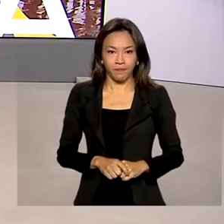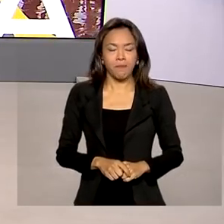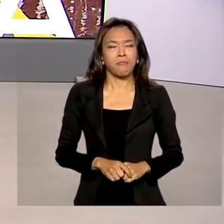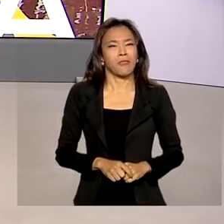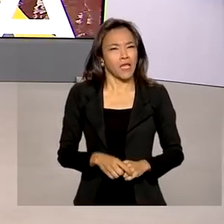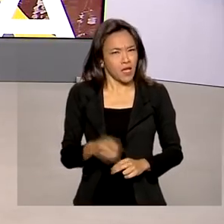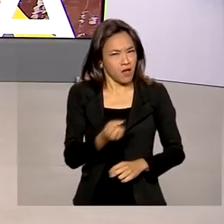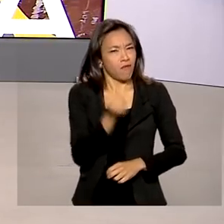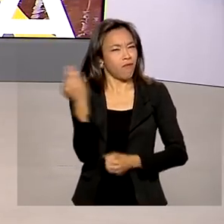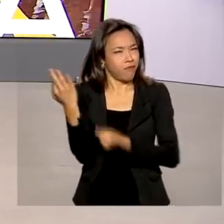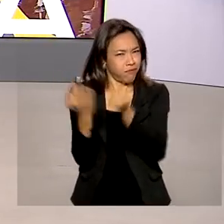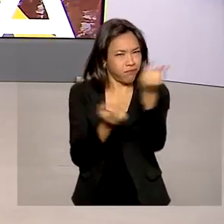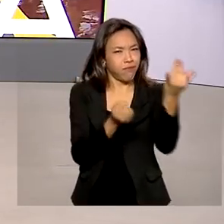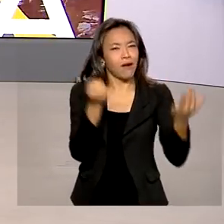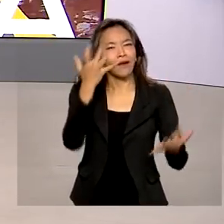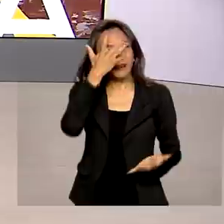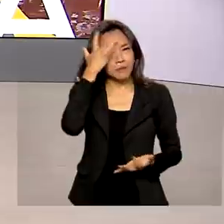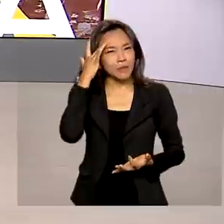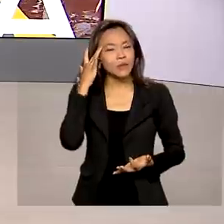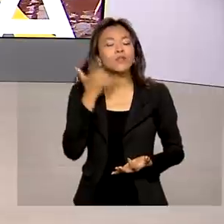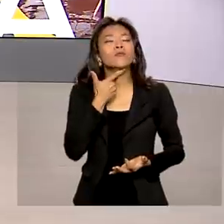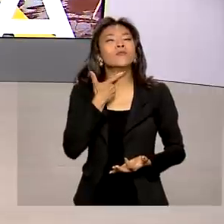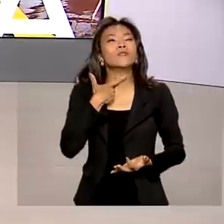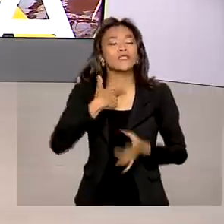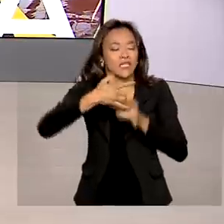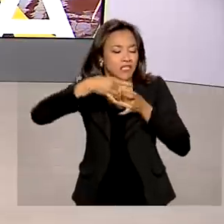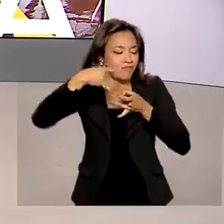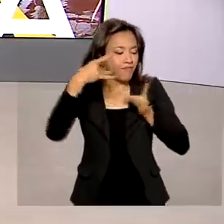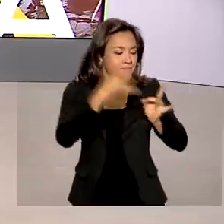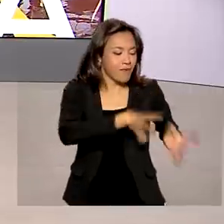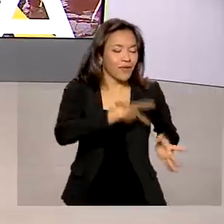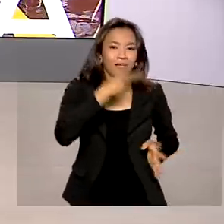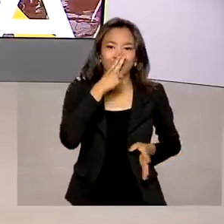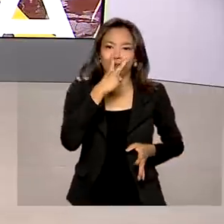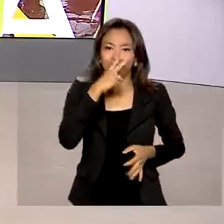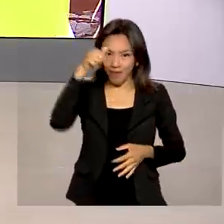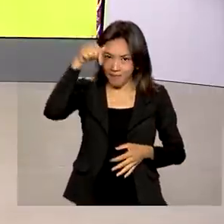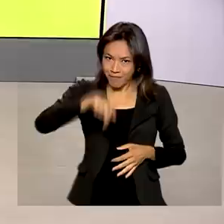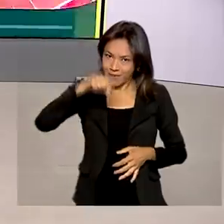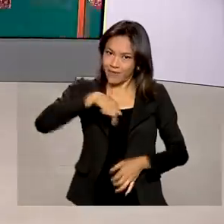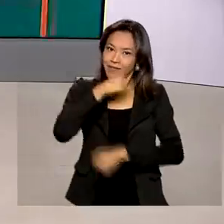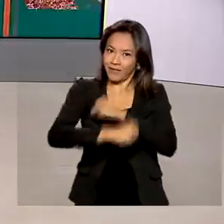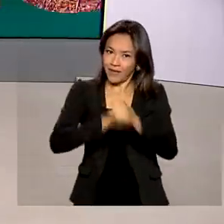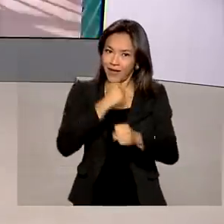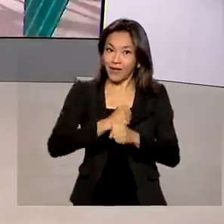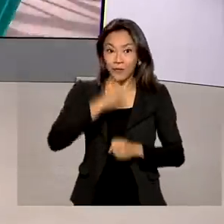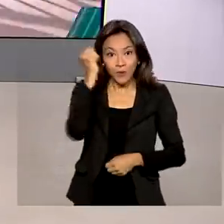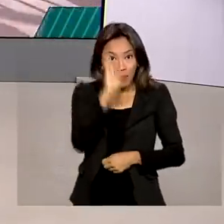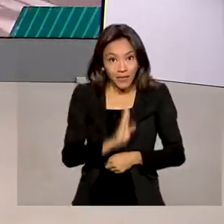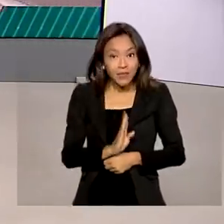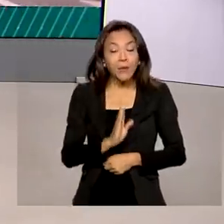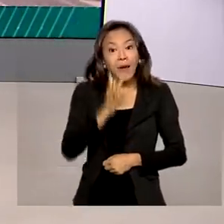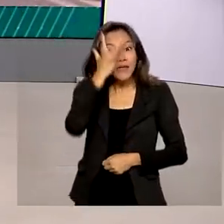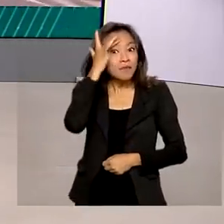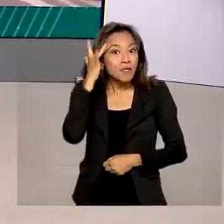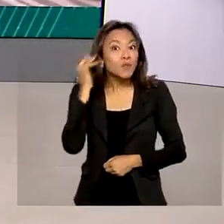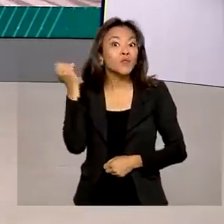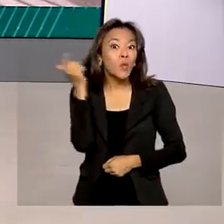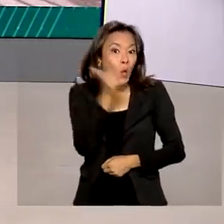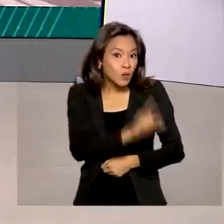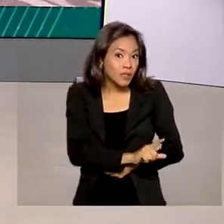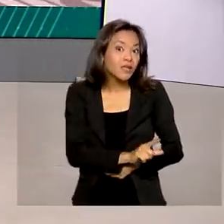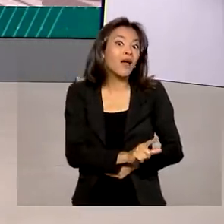Muita gente incluiu o desejo de parar de fumar nos planos para esse ano. Aqui no Brasil, cada vez mais pessoas conseguem